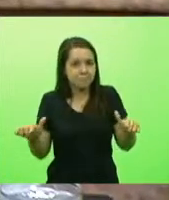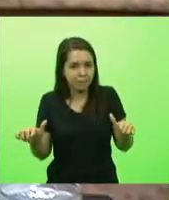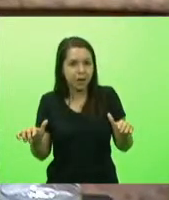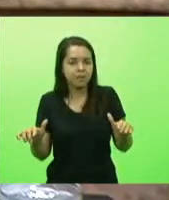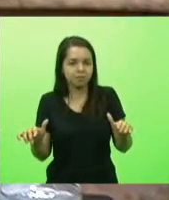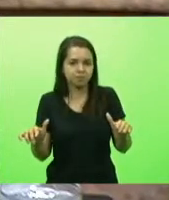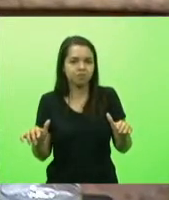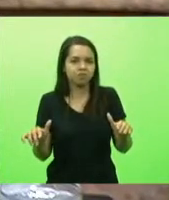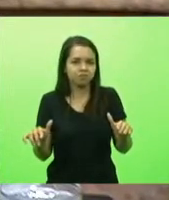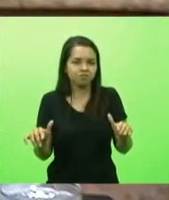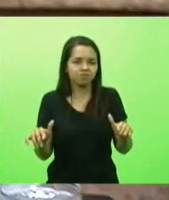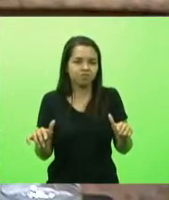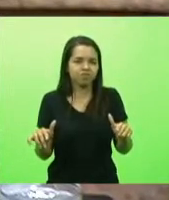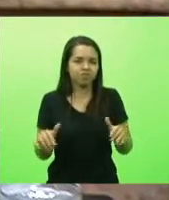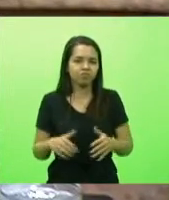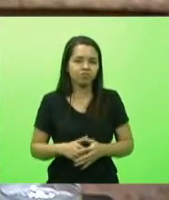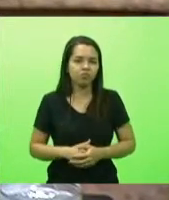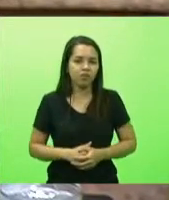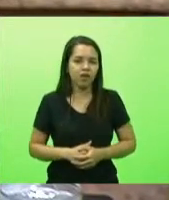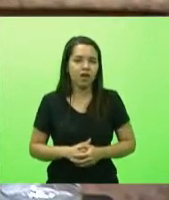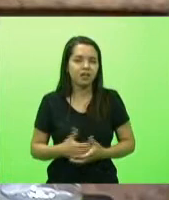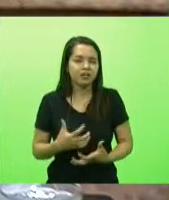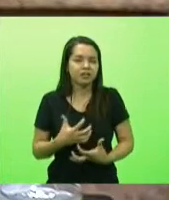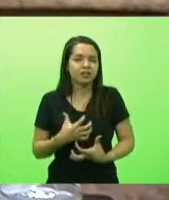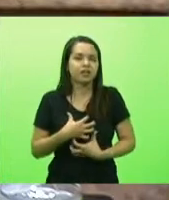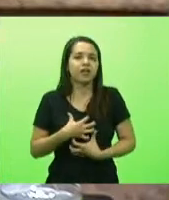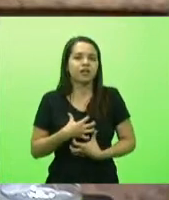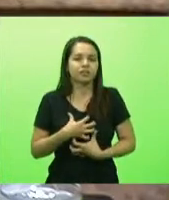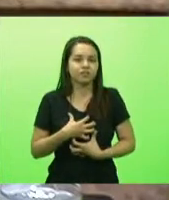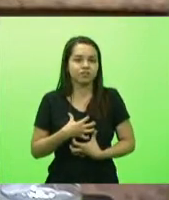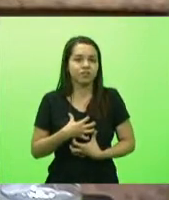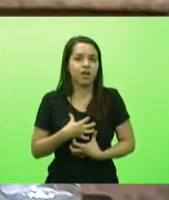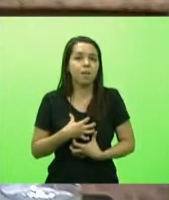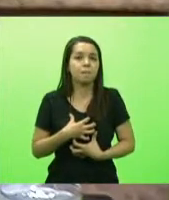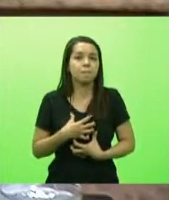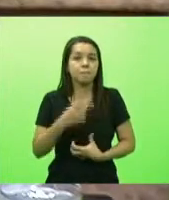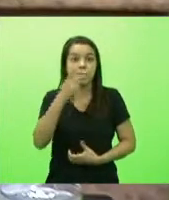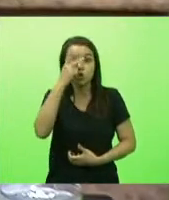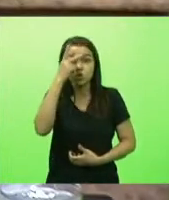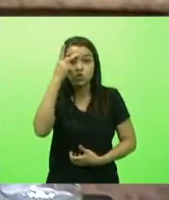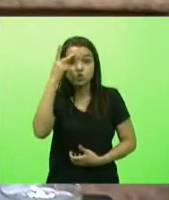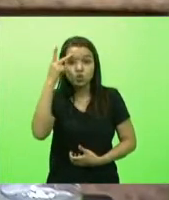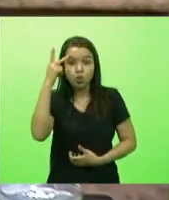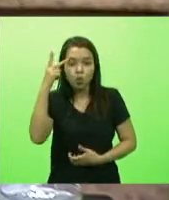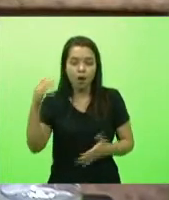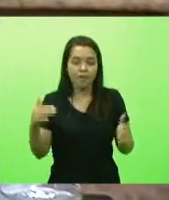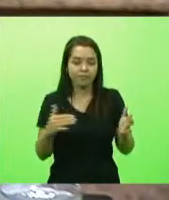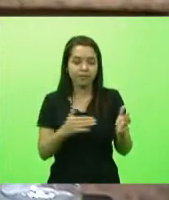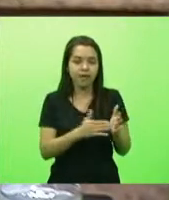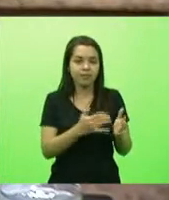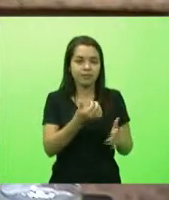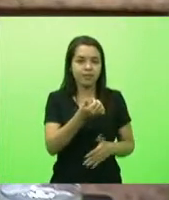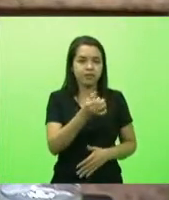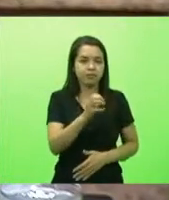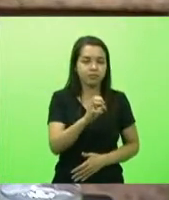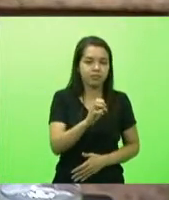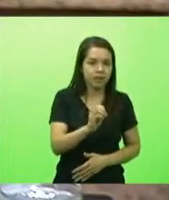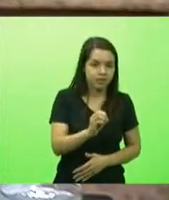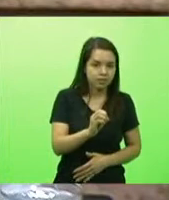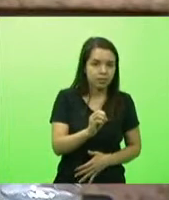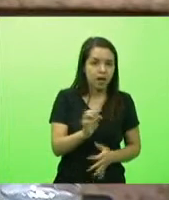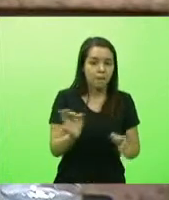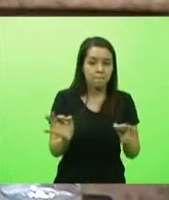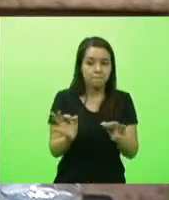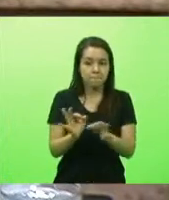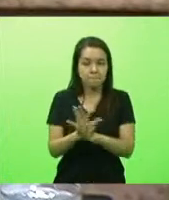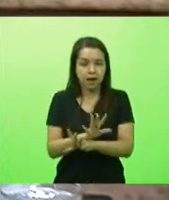nós vamos zerar as pessoas até com 60 anos que é a faixa que mais vai para o respirador